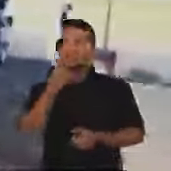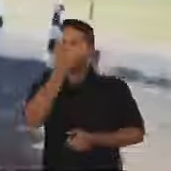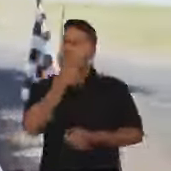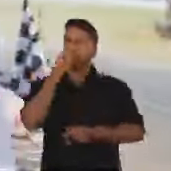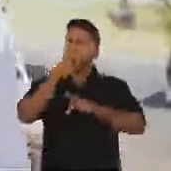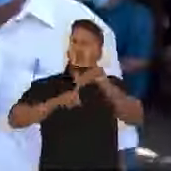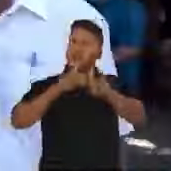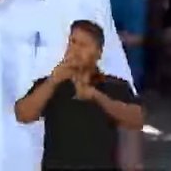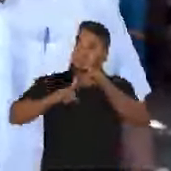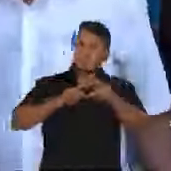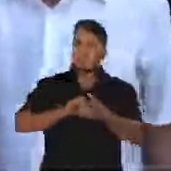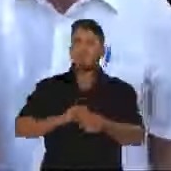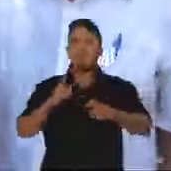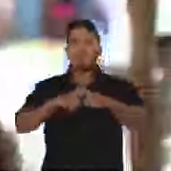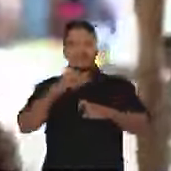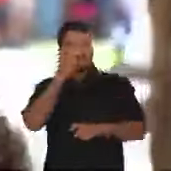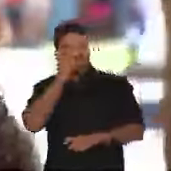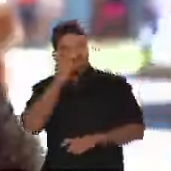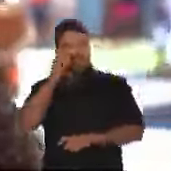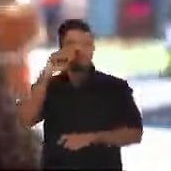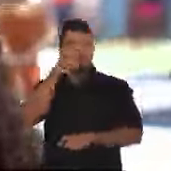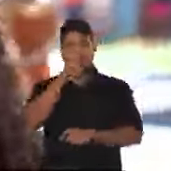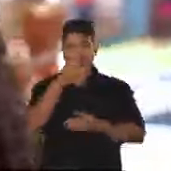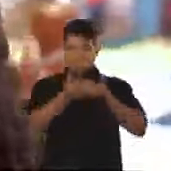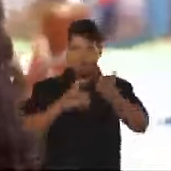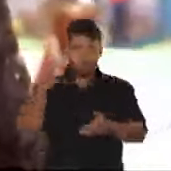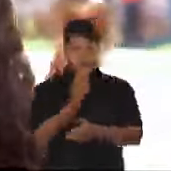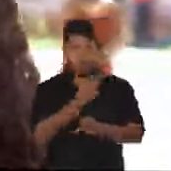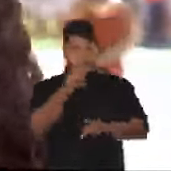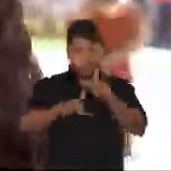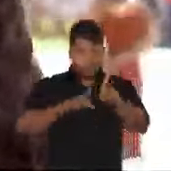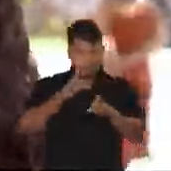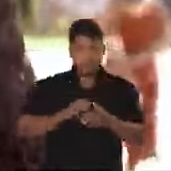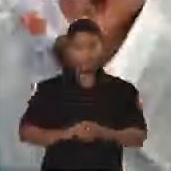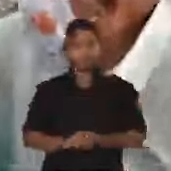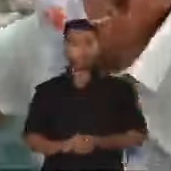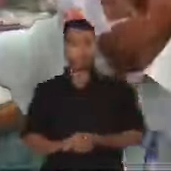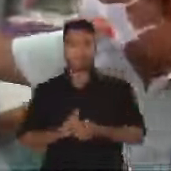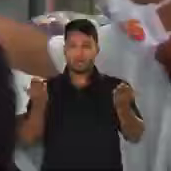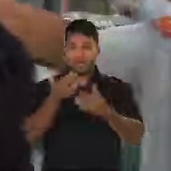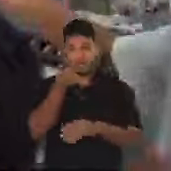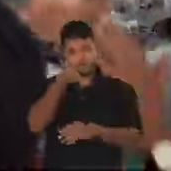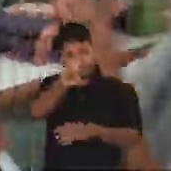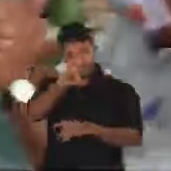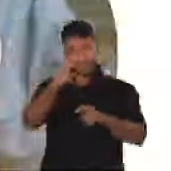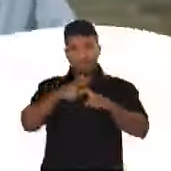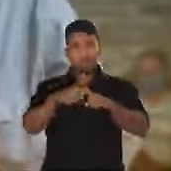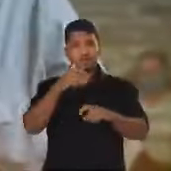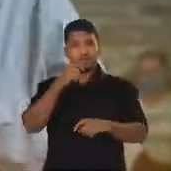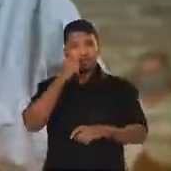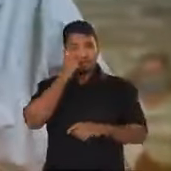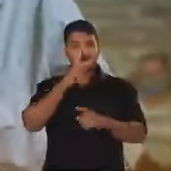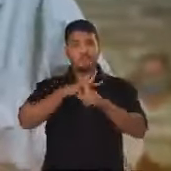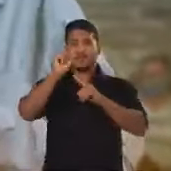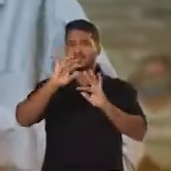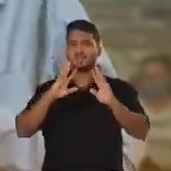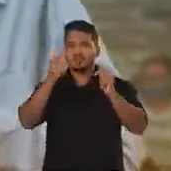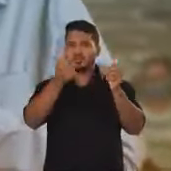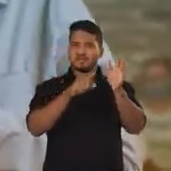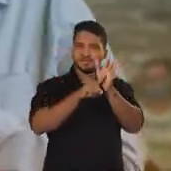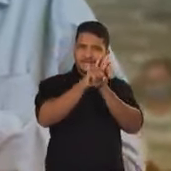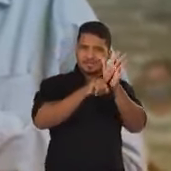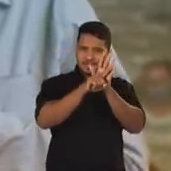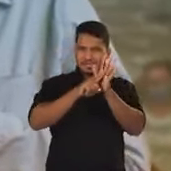É a voz do povo! Doutor Pessoa, ele cuida do nosso povo. Agora é 15. Doutor Pessoa